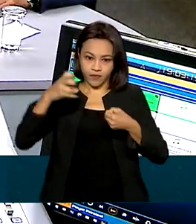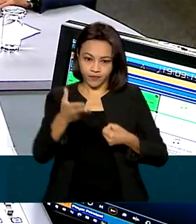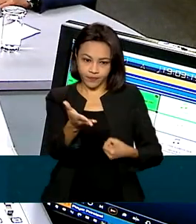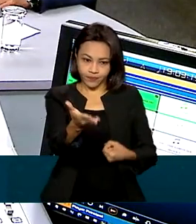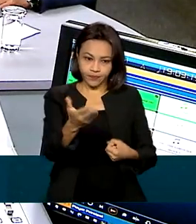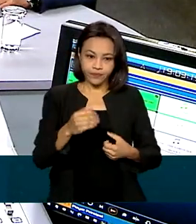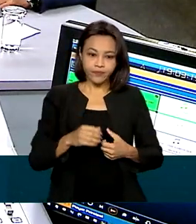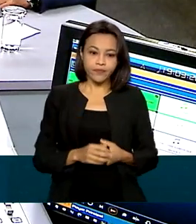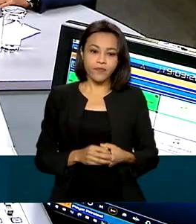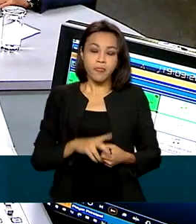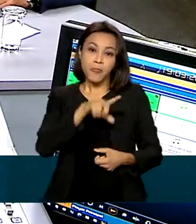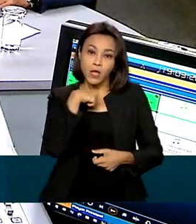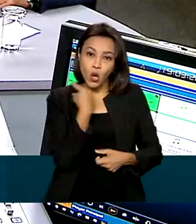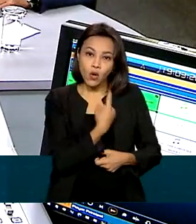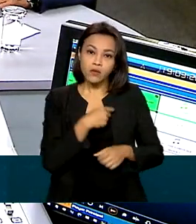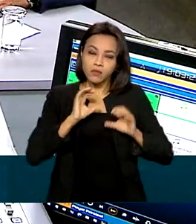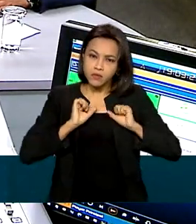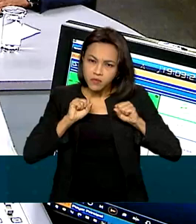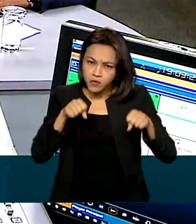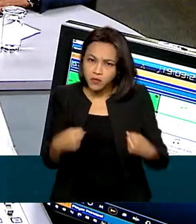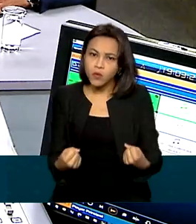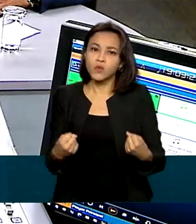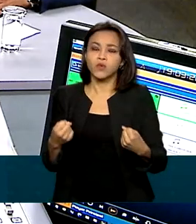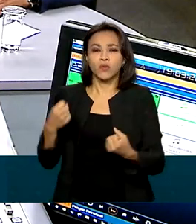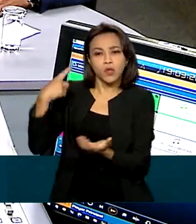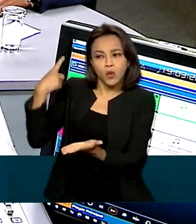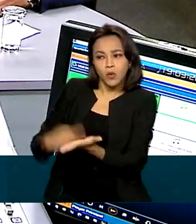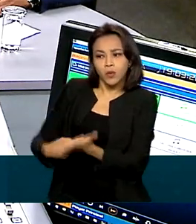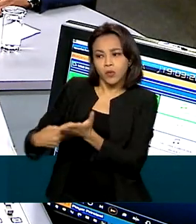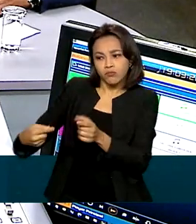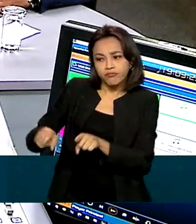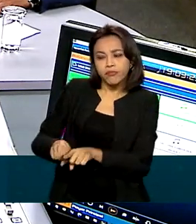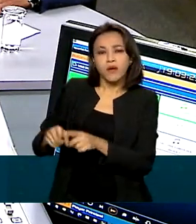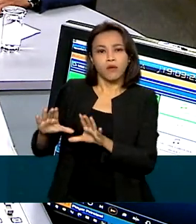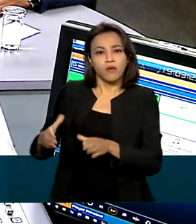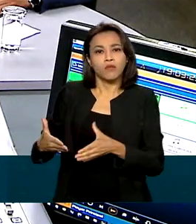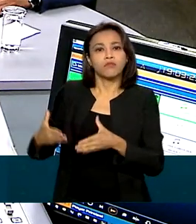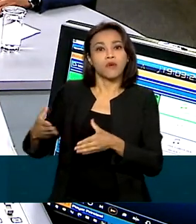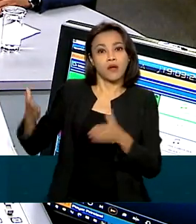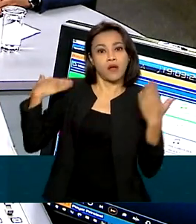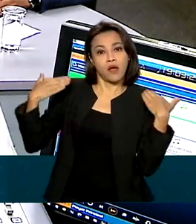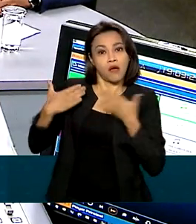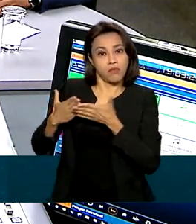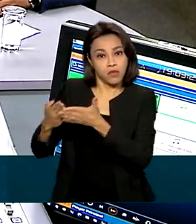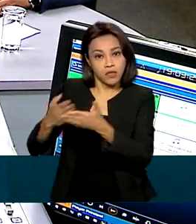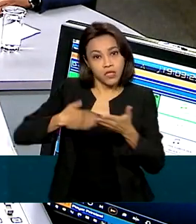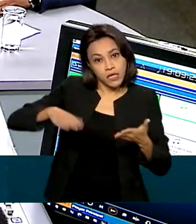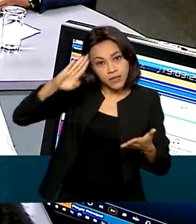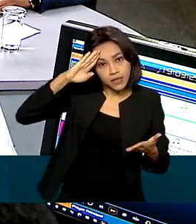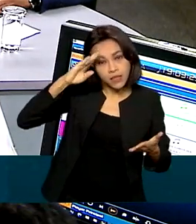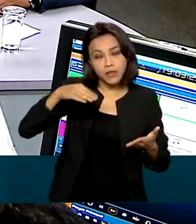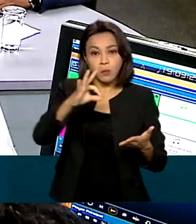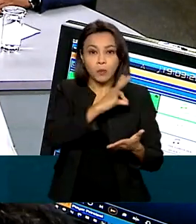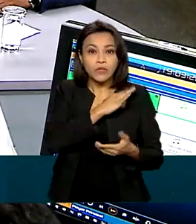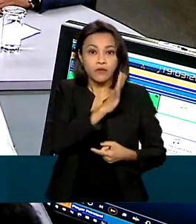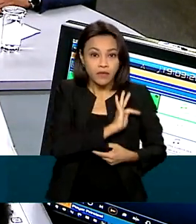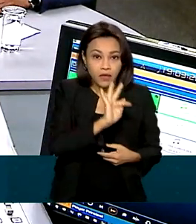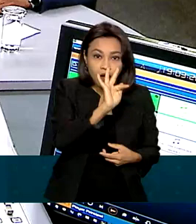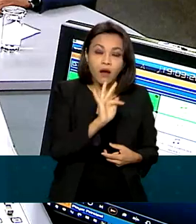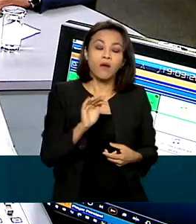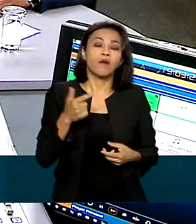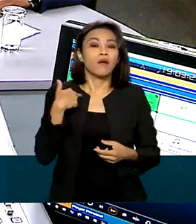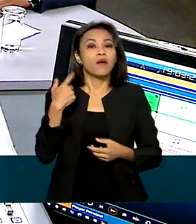temos feito um esforço sinérgico com a Marinha, com o Exército e com a Polícia Federal lá para tentar